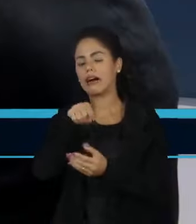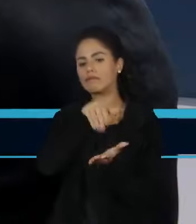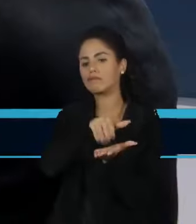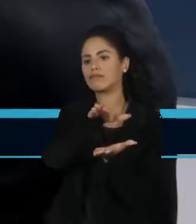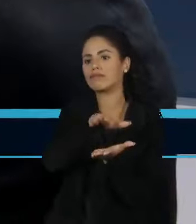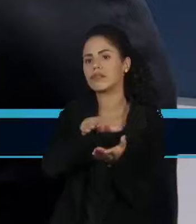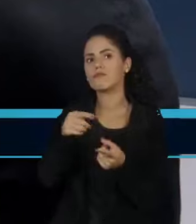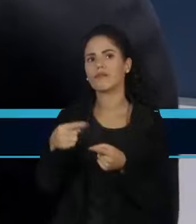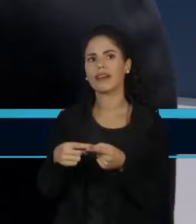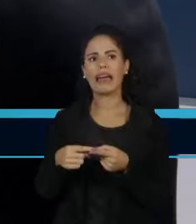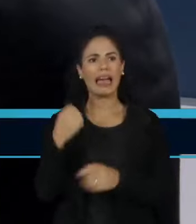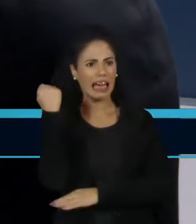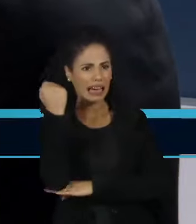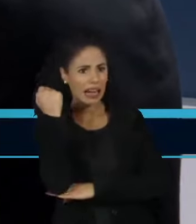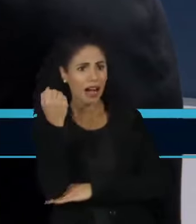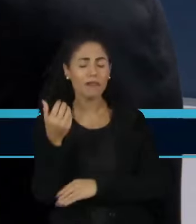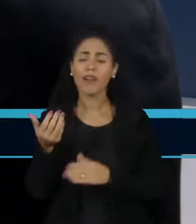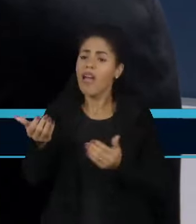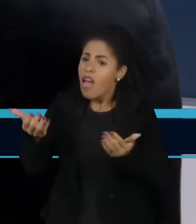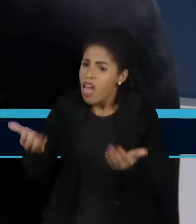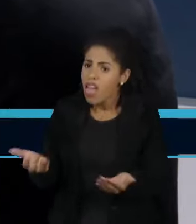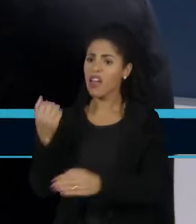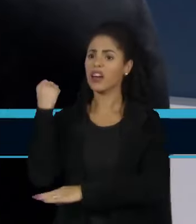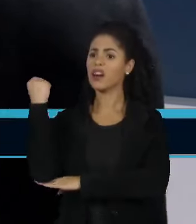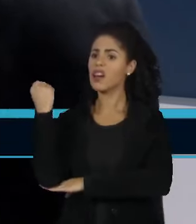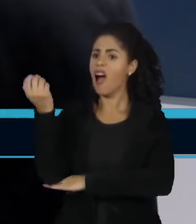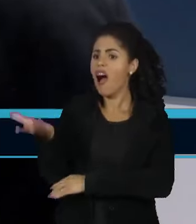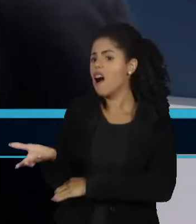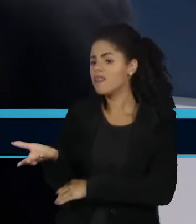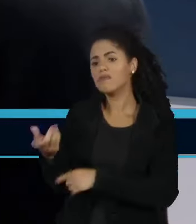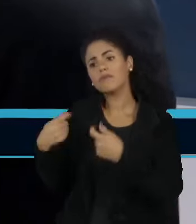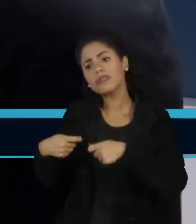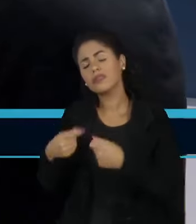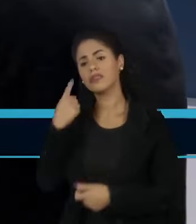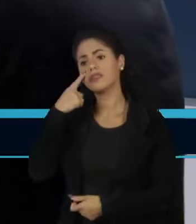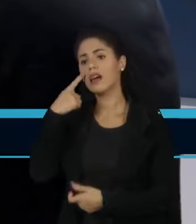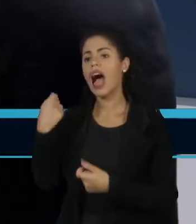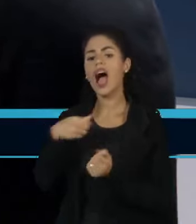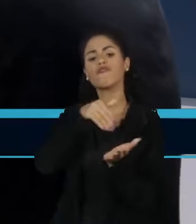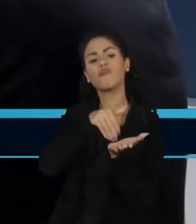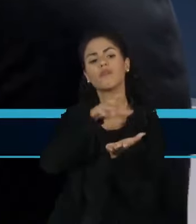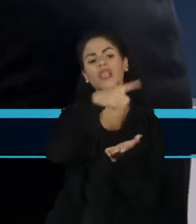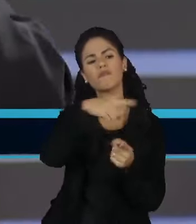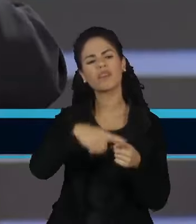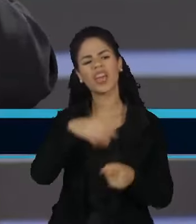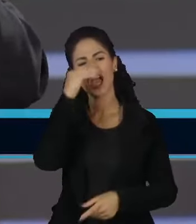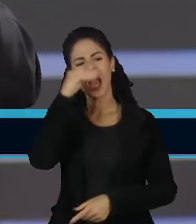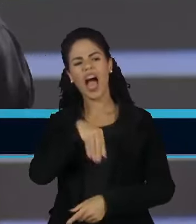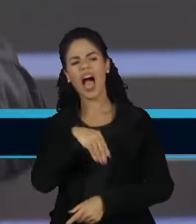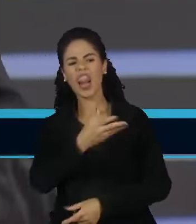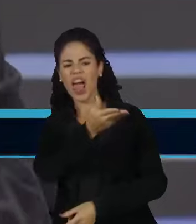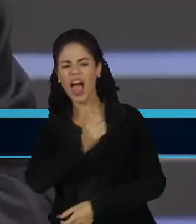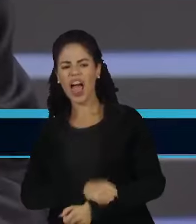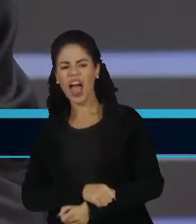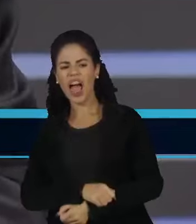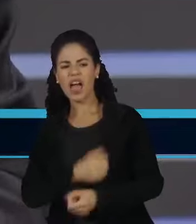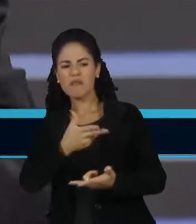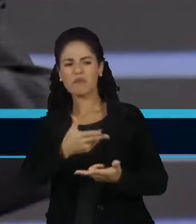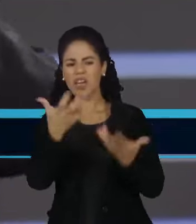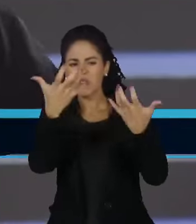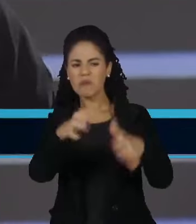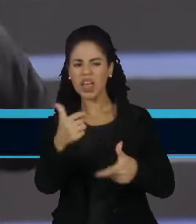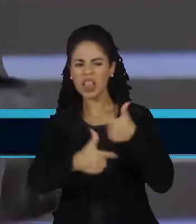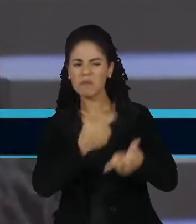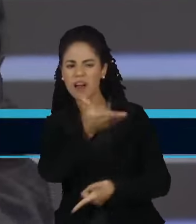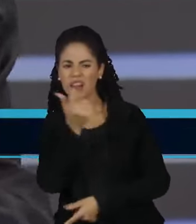Geralmente, são casos mais graves. posso, se eu sou empregador, eu posso mandar embora um cara porque ele está fazendo corpo mole, porque ele é um menino de 25 anos, não quer trabalhar,